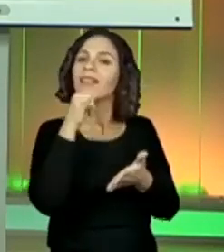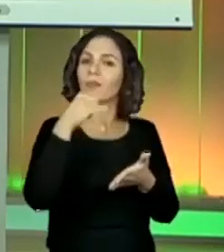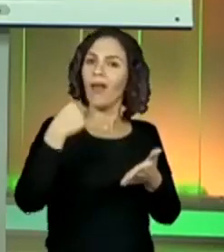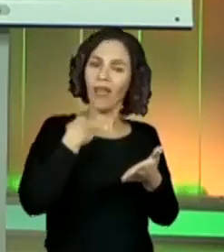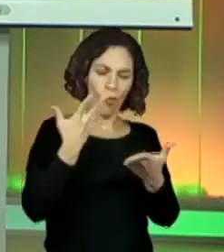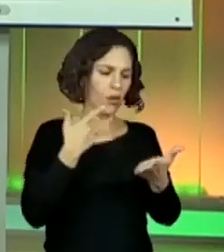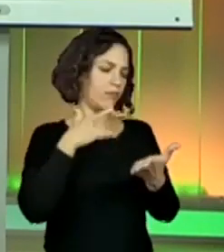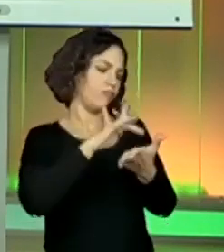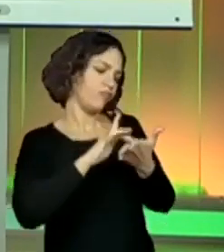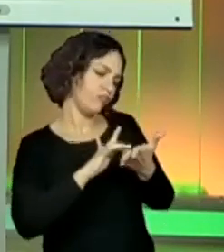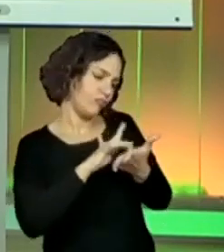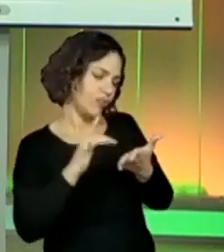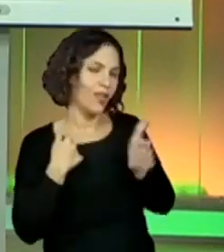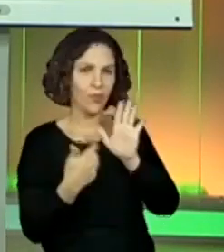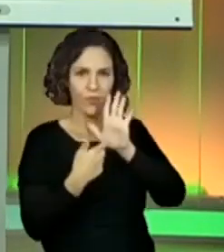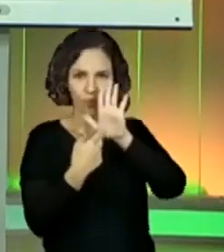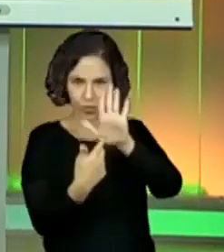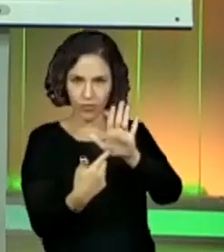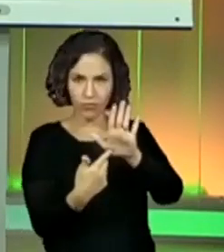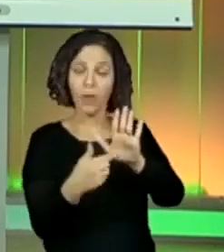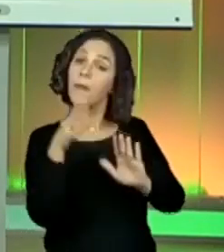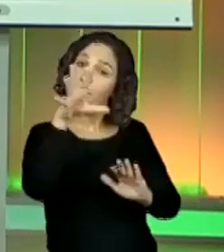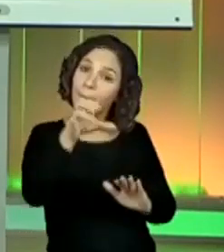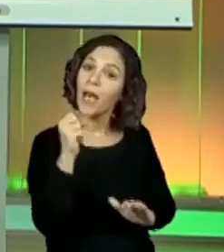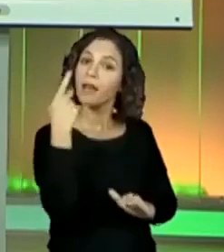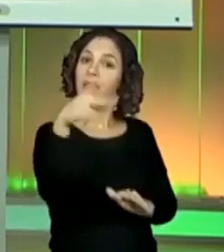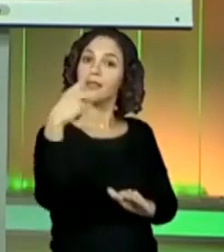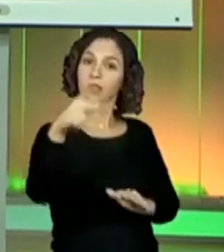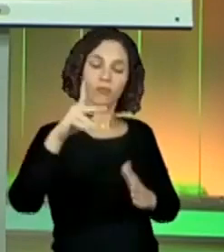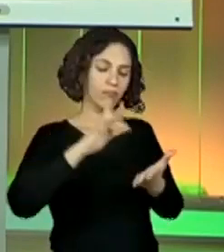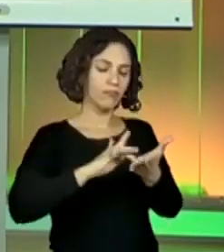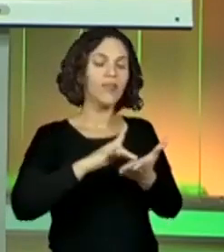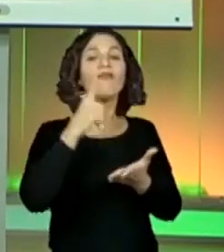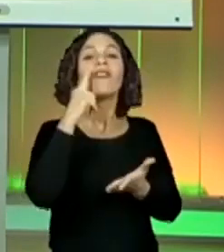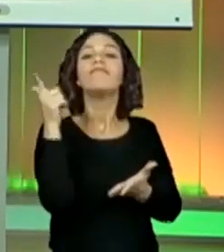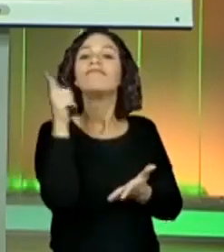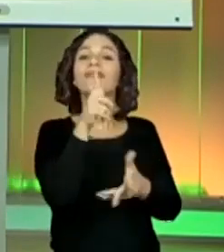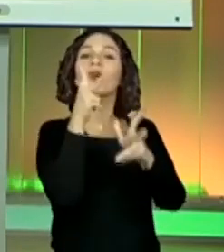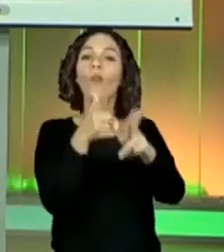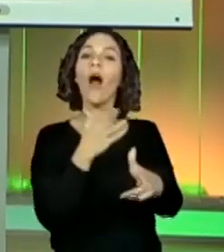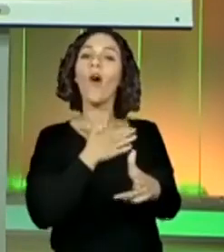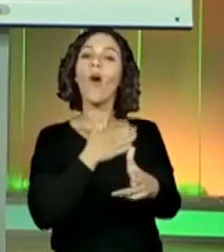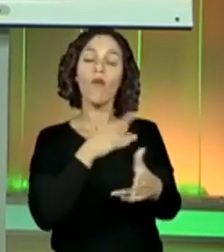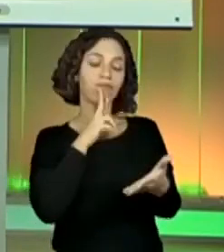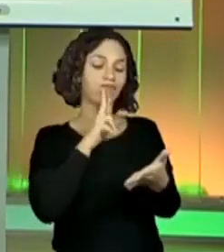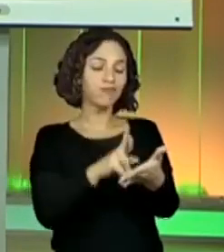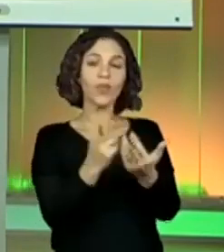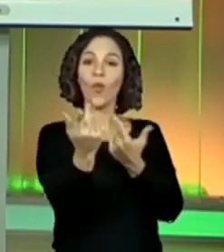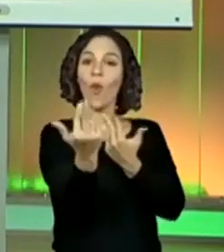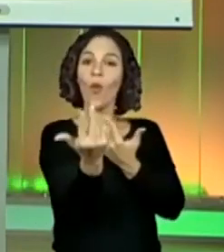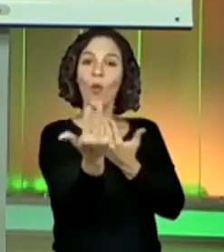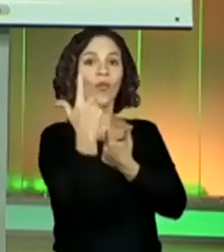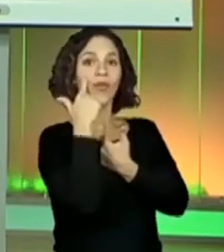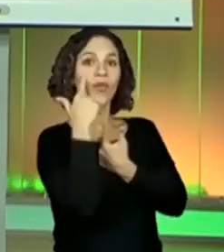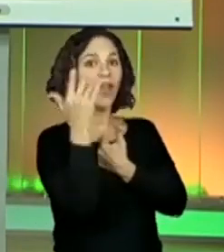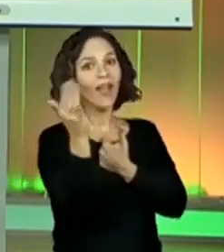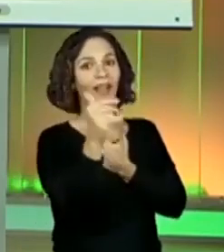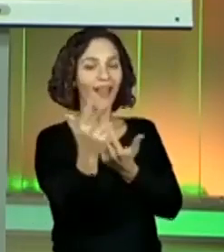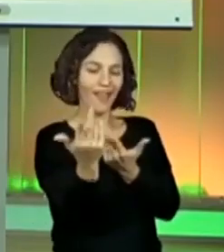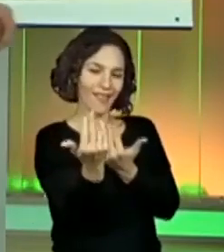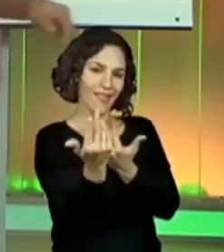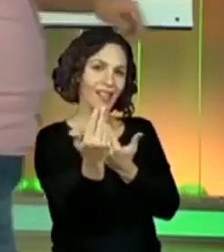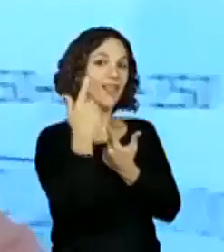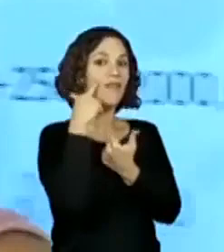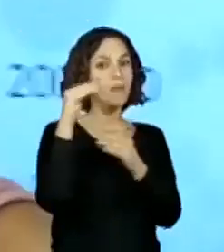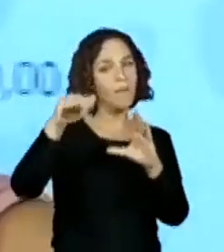o cálculo agora. Você pode pegar a sua calculadora agora e ver se você consegue chegar no mesmo resultado que eu. Vamos ver o que a